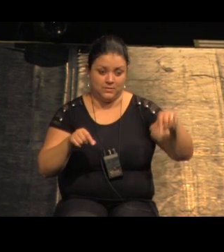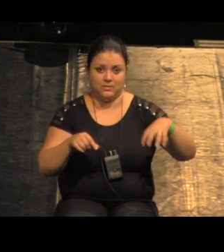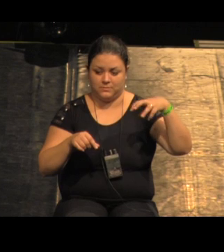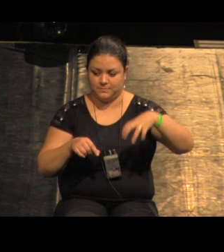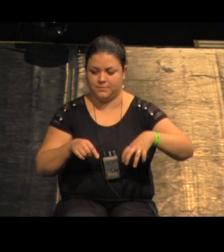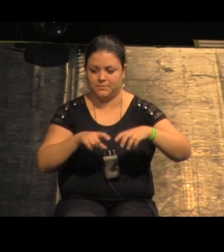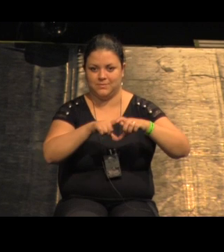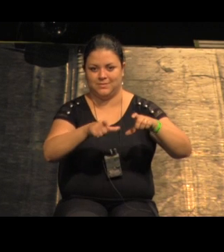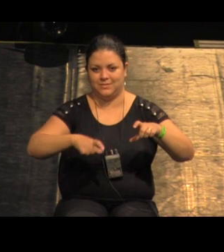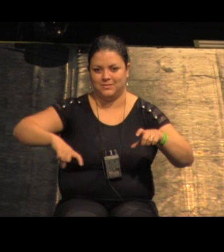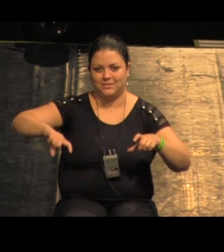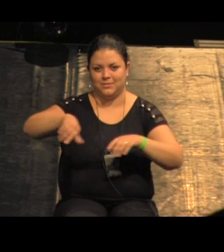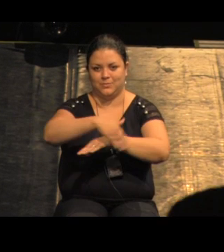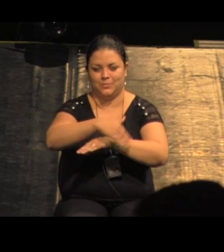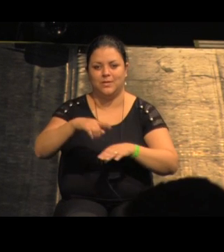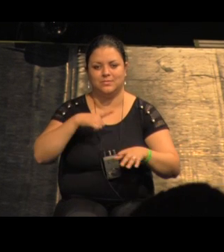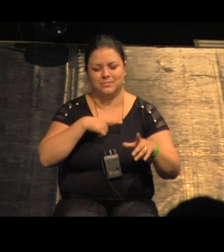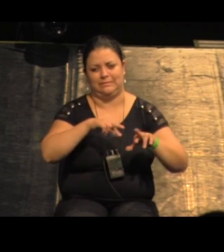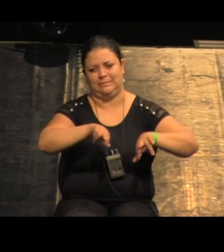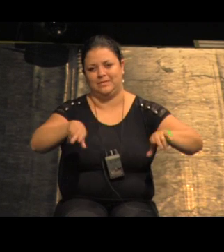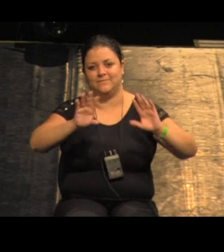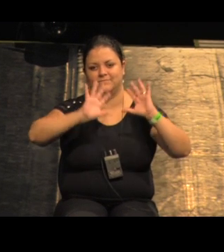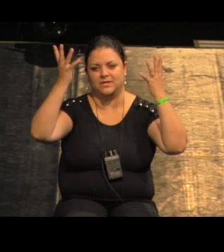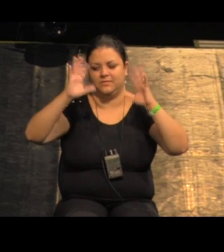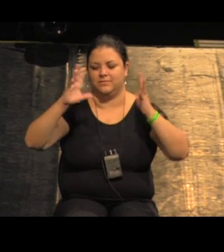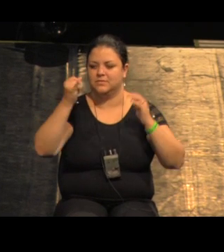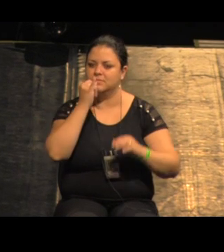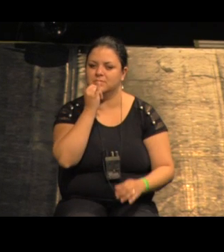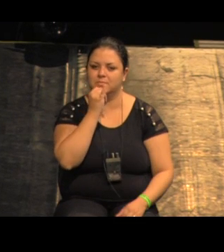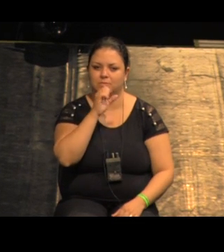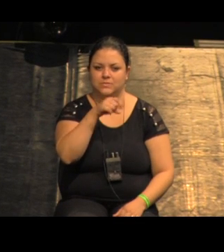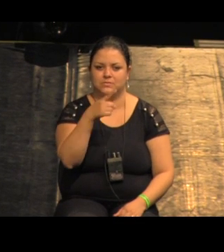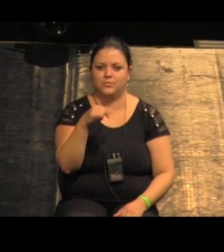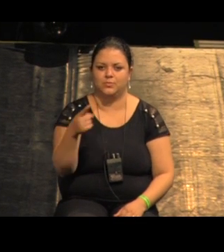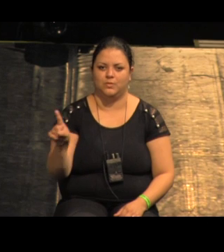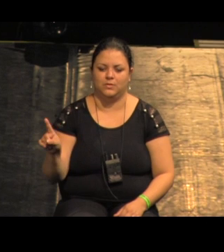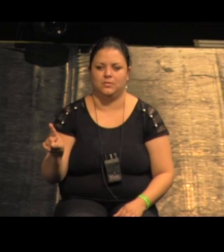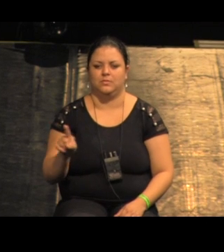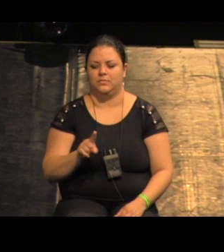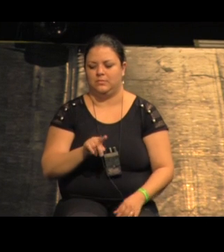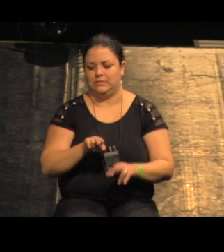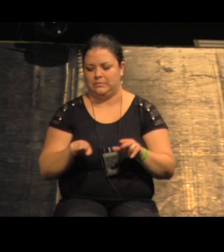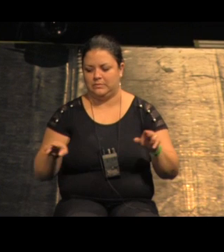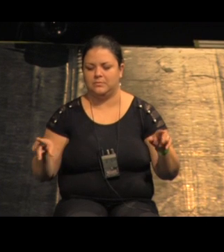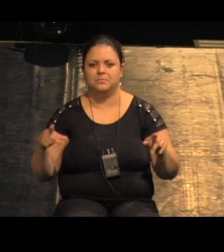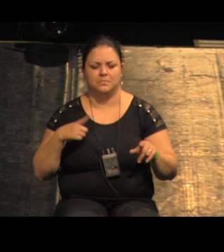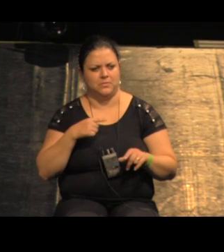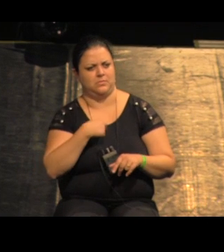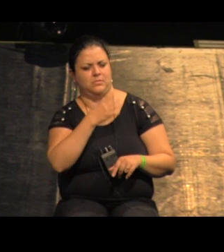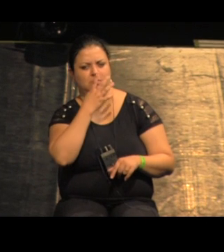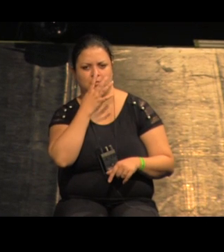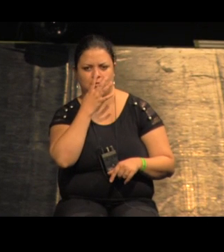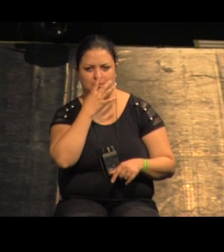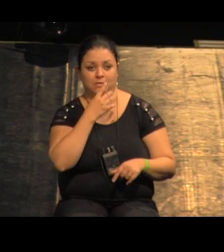uma série de festas circuitos de festa como a de São João que já vinha por aqui bastante interessante então a ideia era